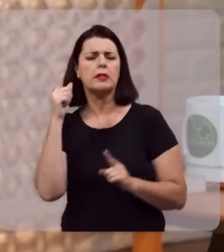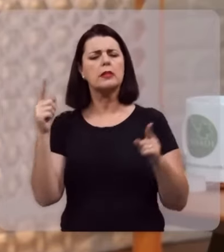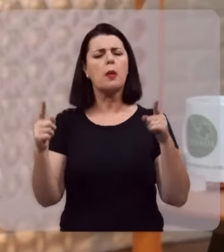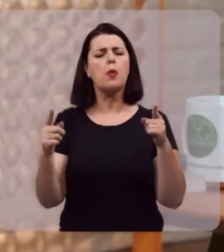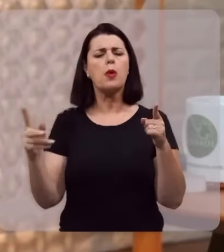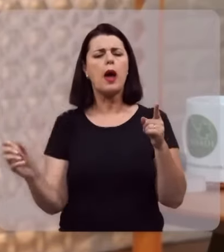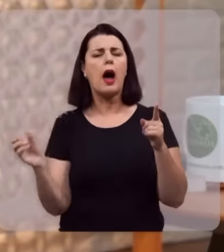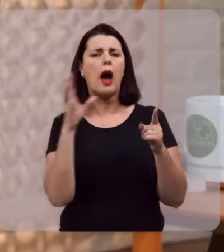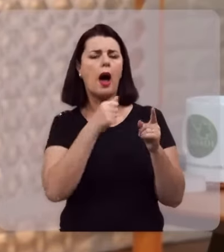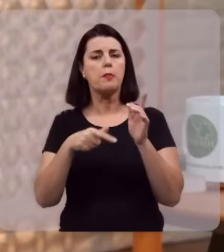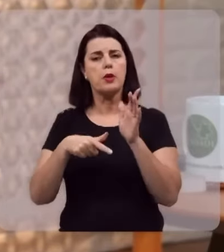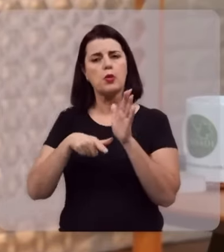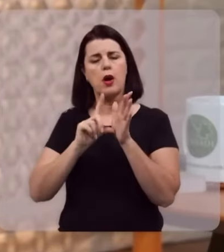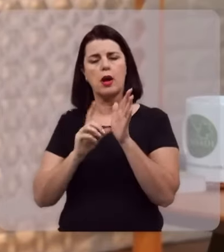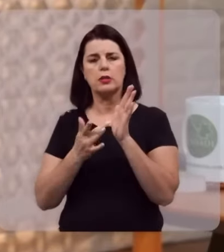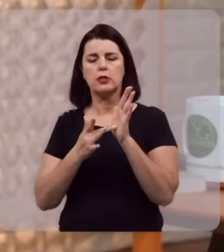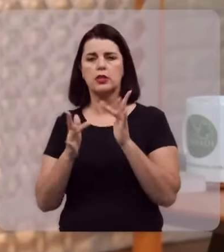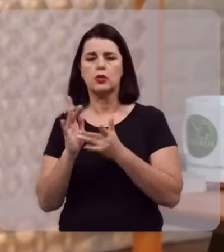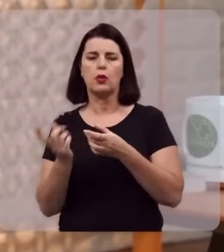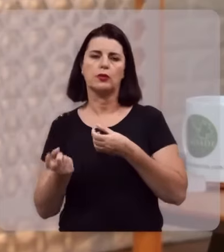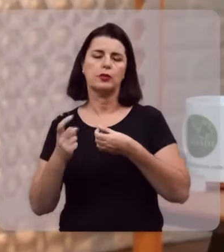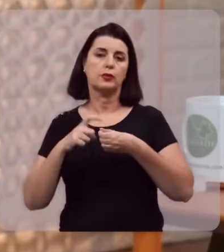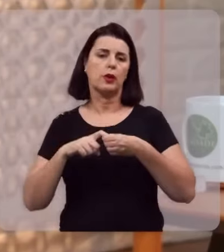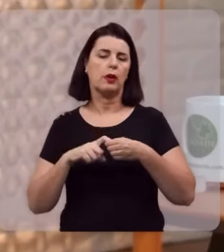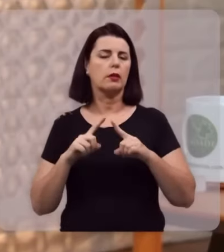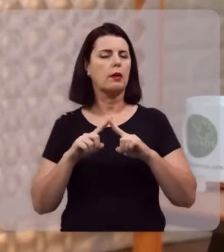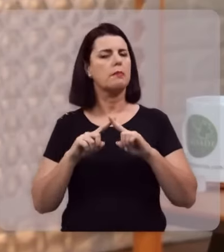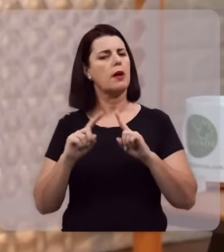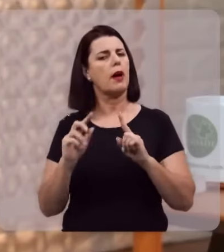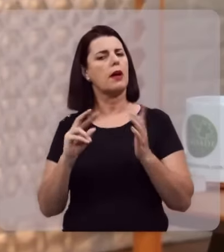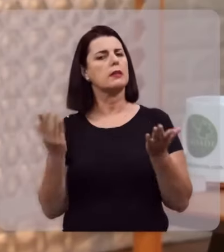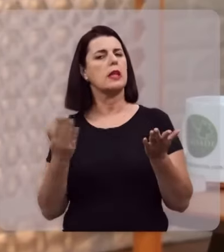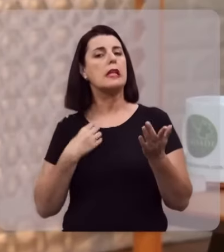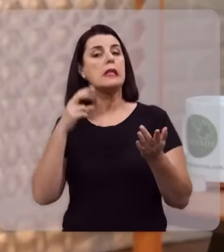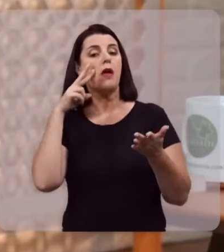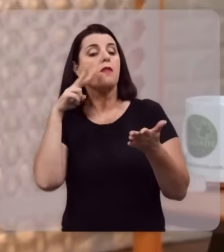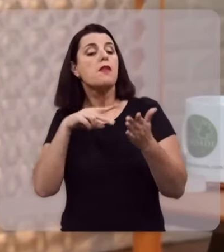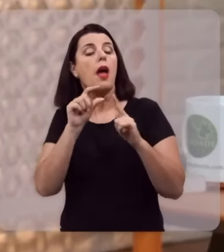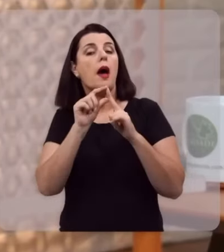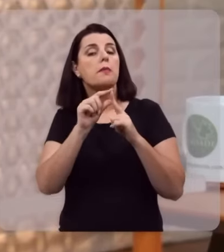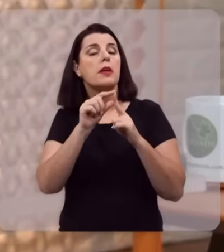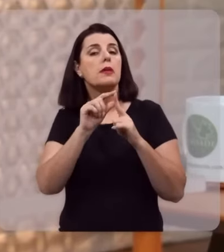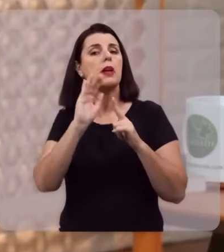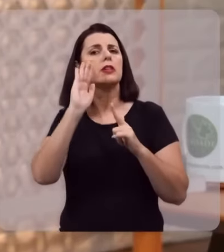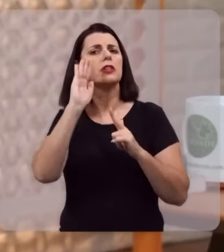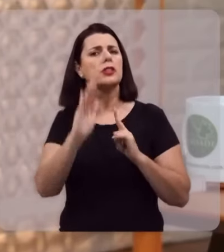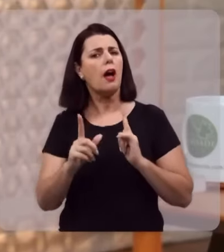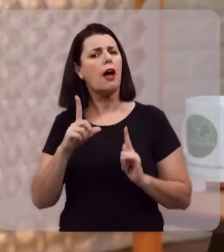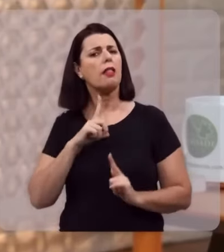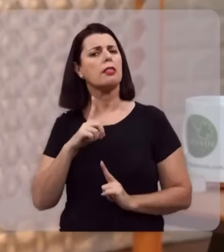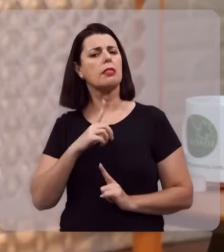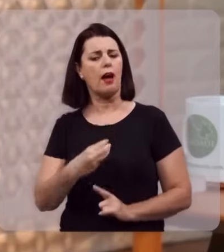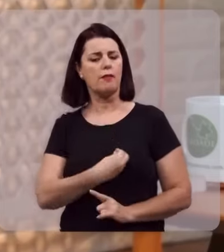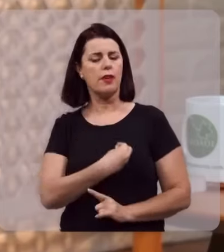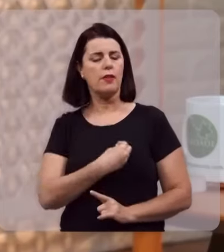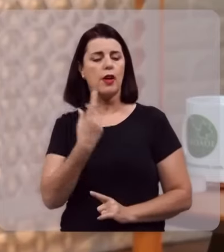espaço curto de tempo que antecede ali, então, a volta de Cristo. Mas, segundo as Sagradas Escrituras, nós já estamos, inclusive,